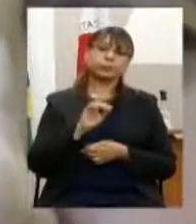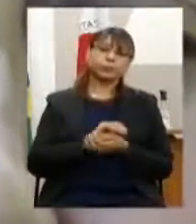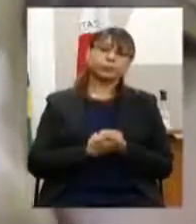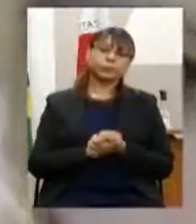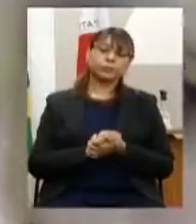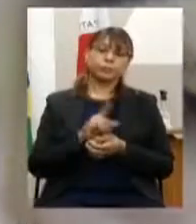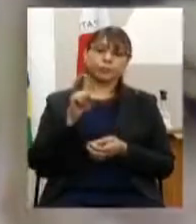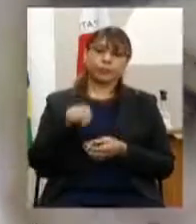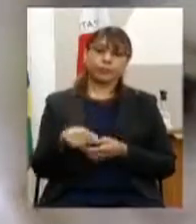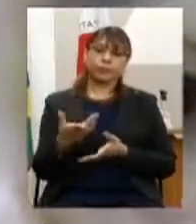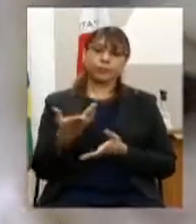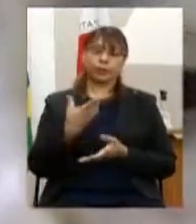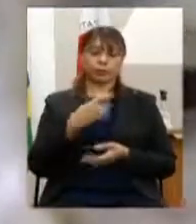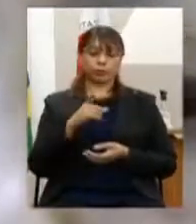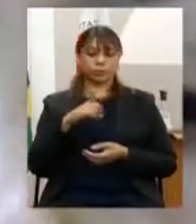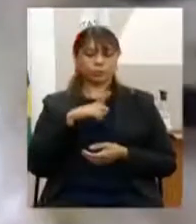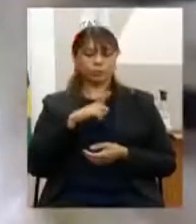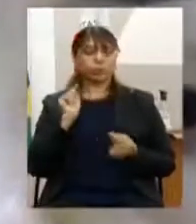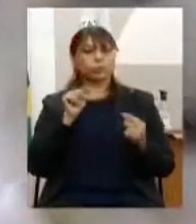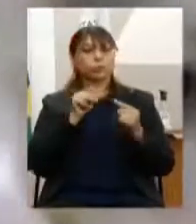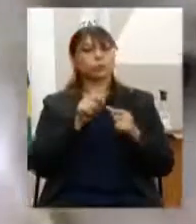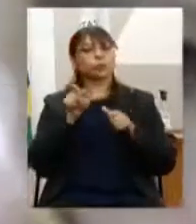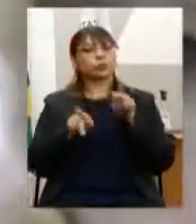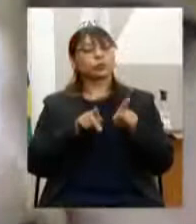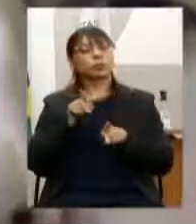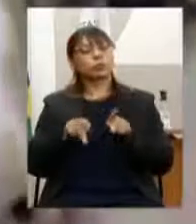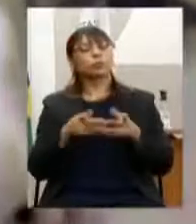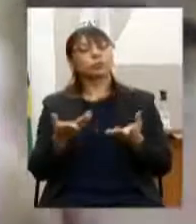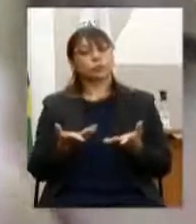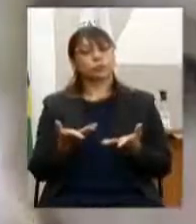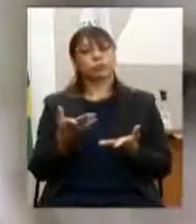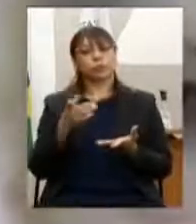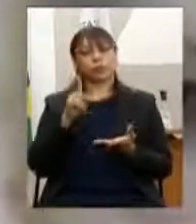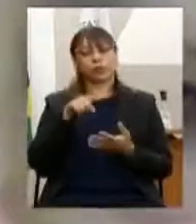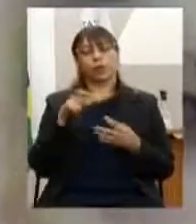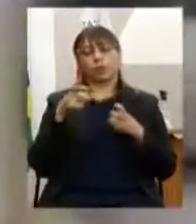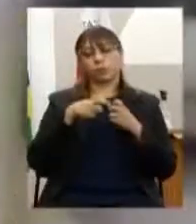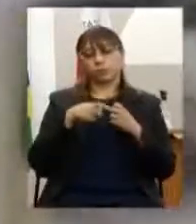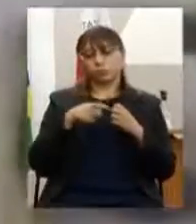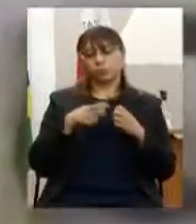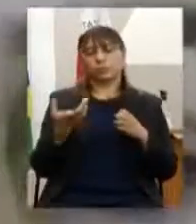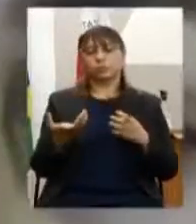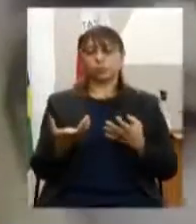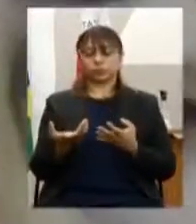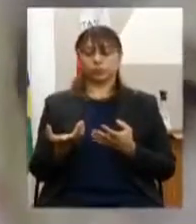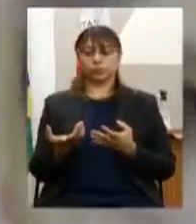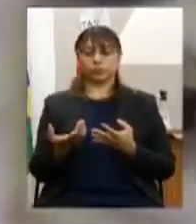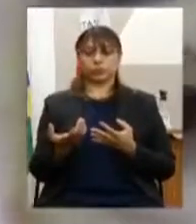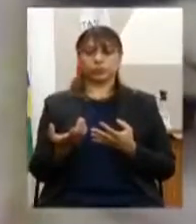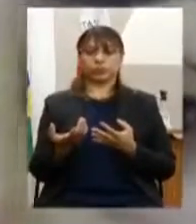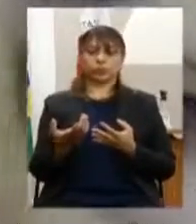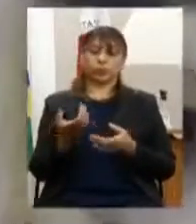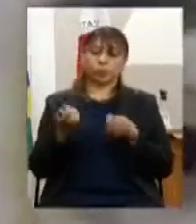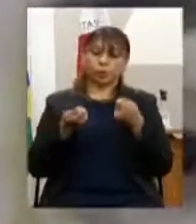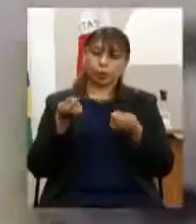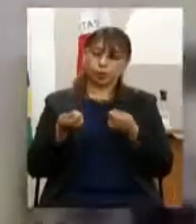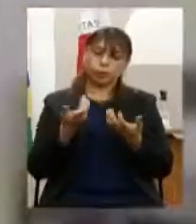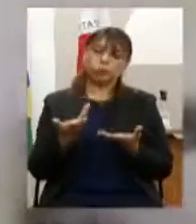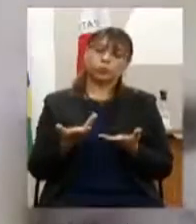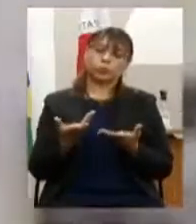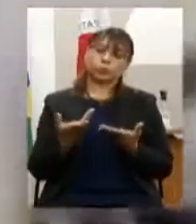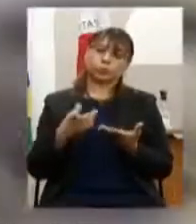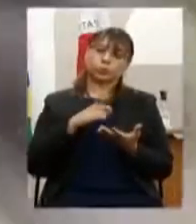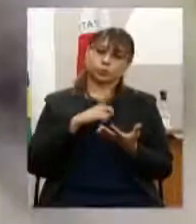solidárias, tendo como público-alvo os empreendimentos econômicos solidários com regionalização estadual